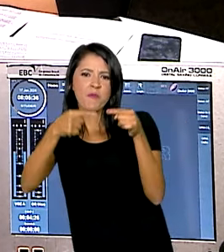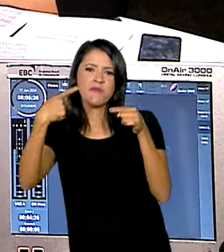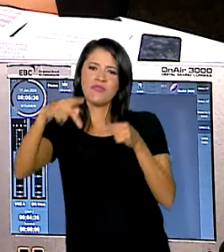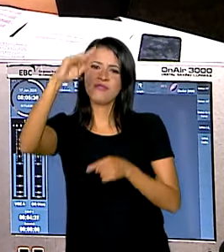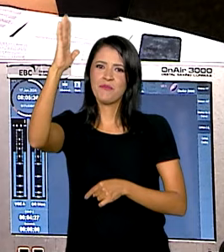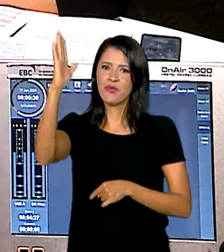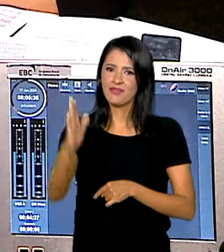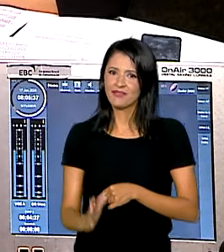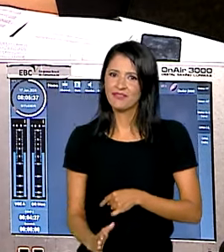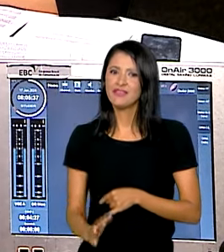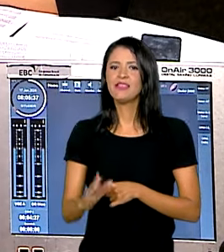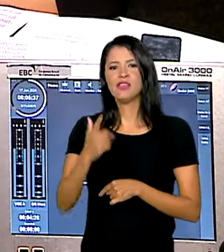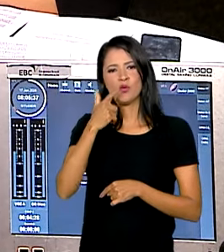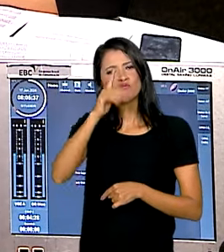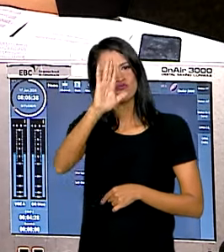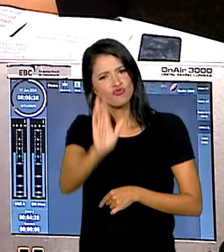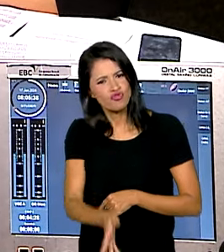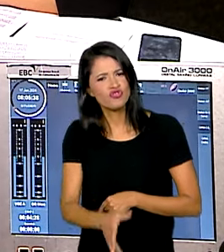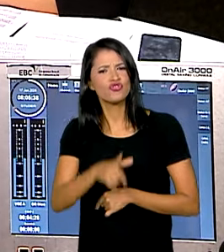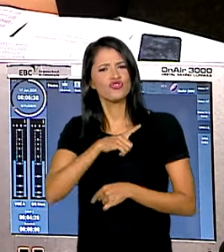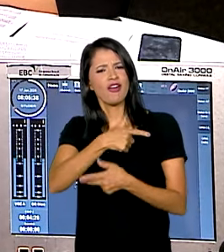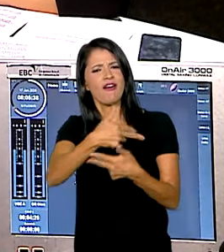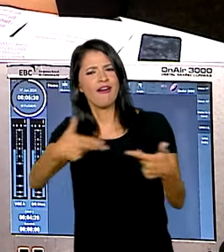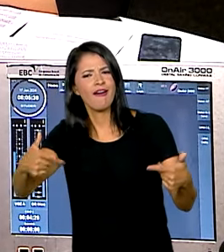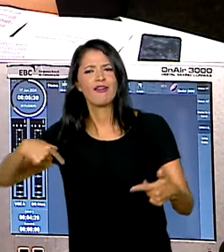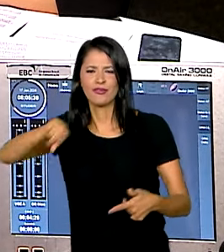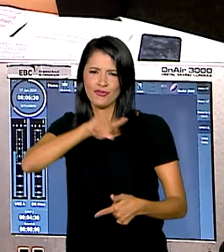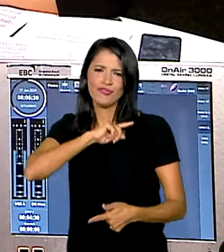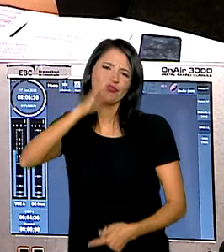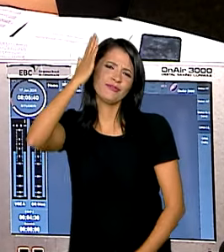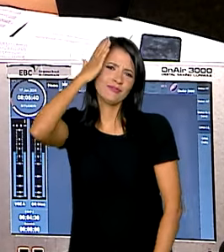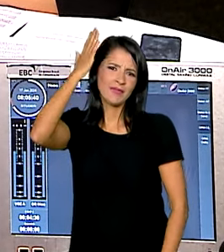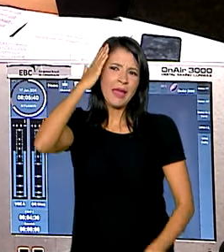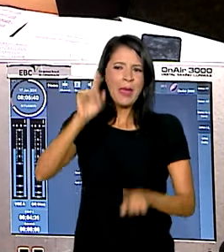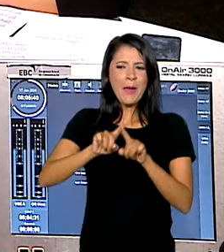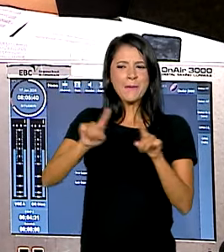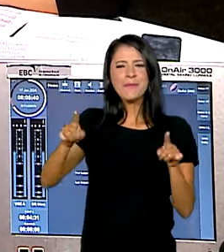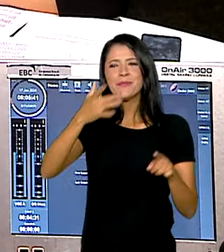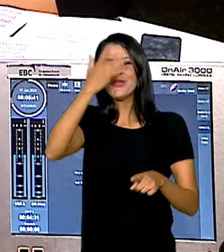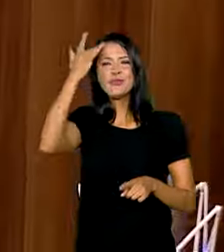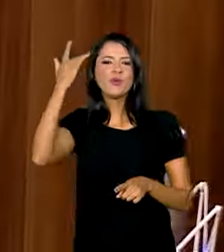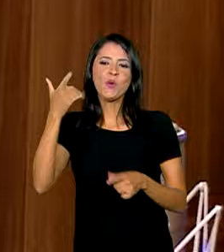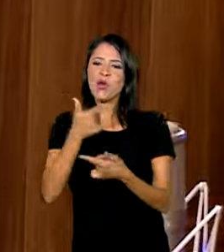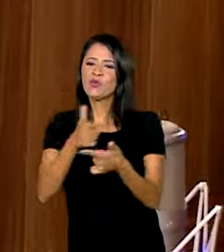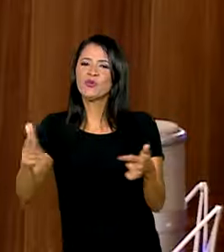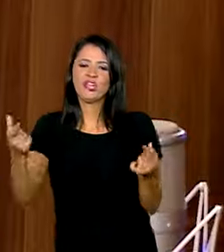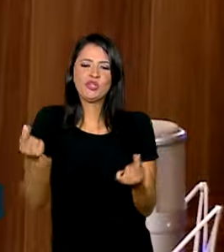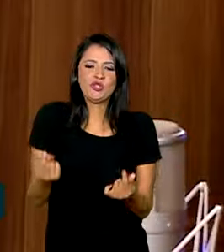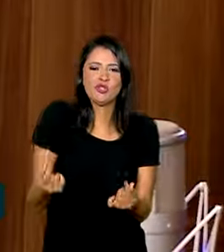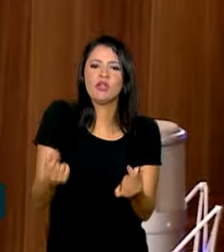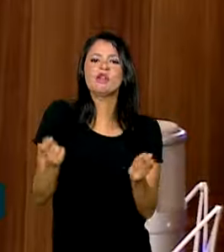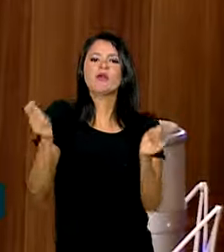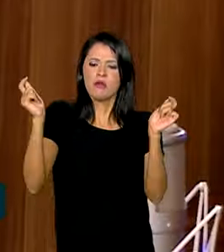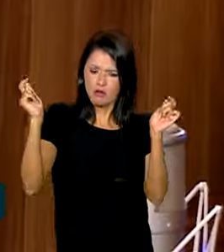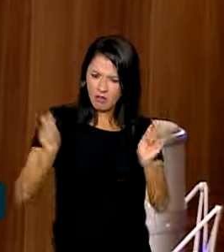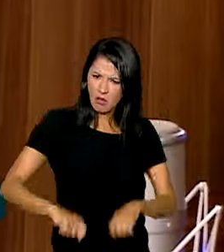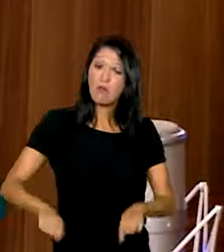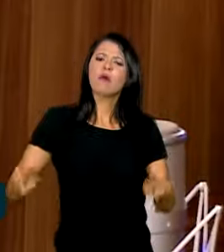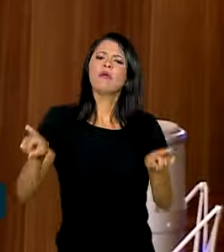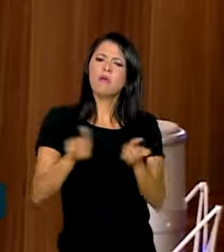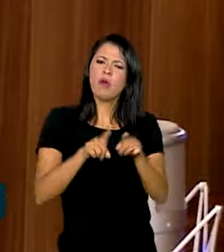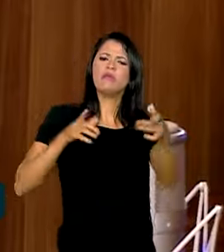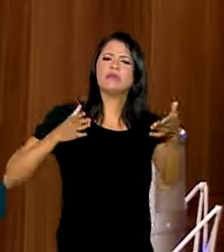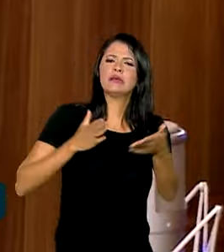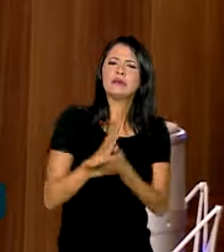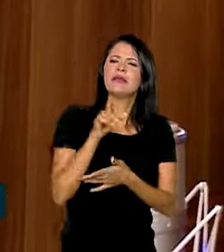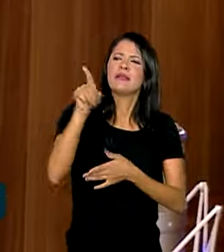cada vez mais. A gente já tem diversidade, todo mundo conhece, mas a gente queria que fossem que não têm recursos, mas que são pessoas extremamente capazes, que estão lá